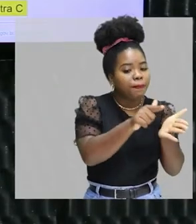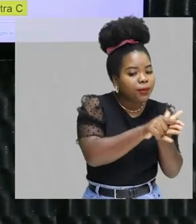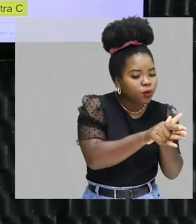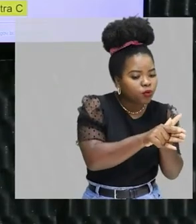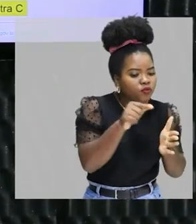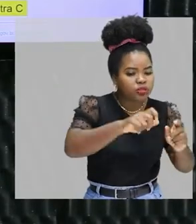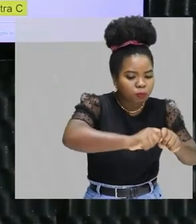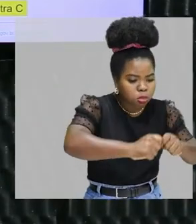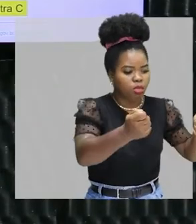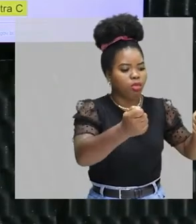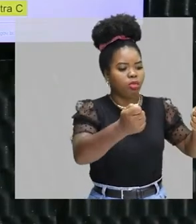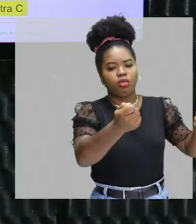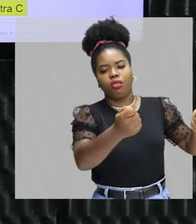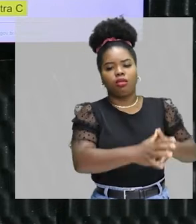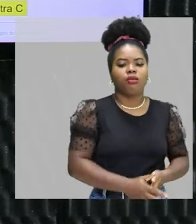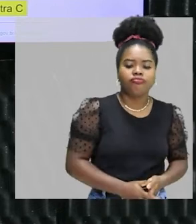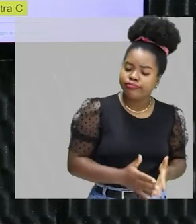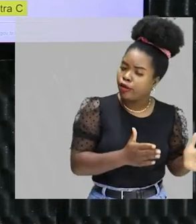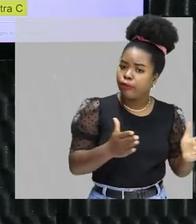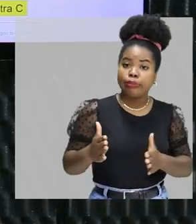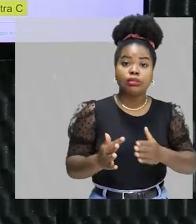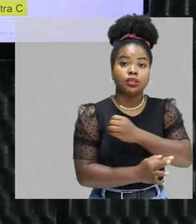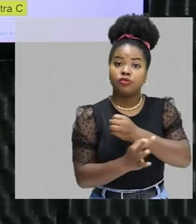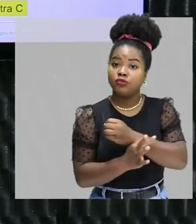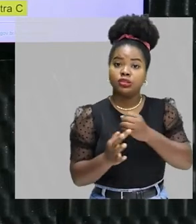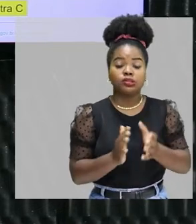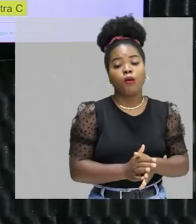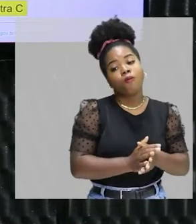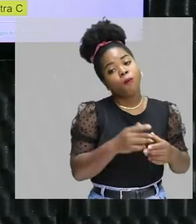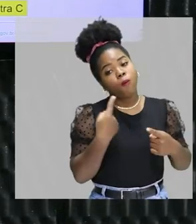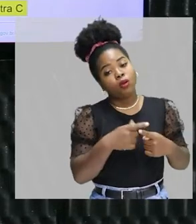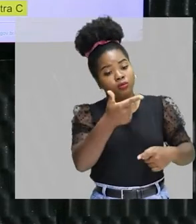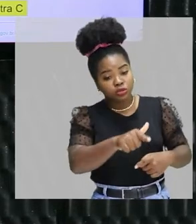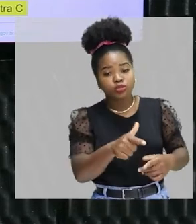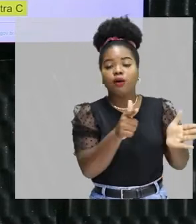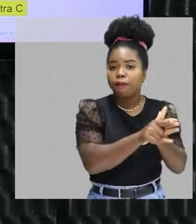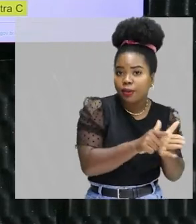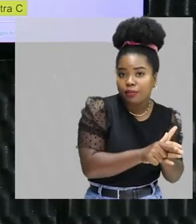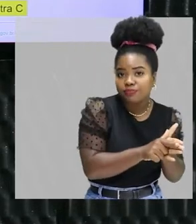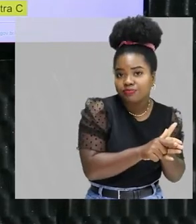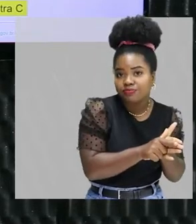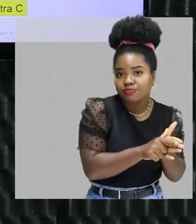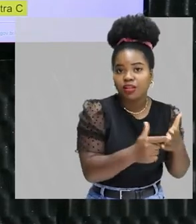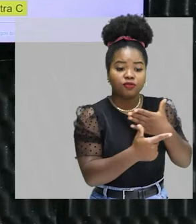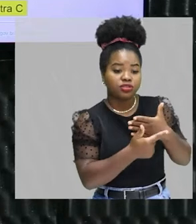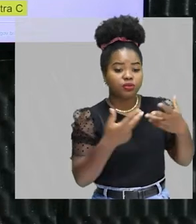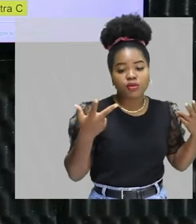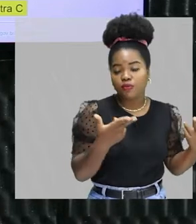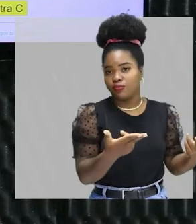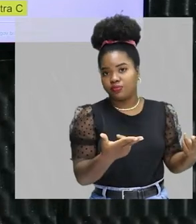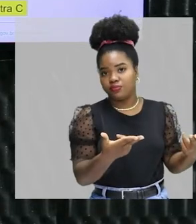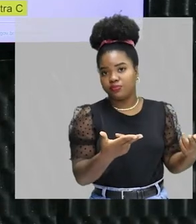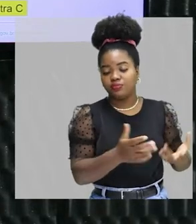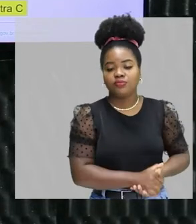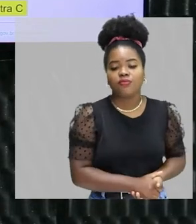Ali você fez um processo físico. Você continua tendo papel rasgado, mas continua sendo